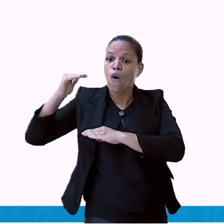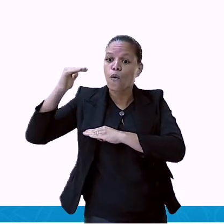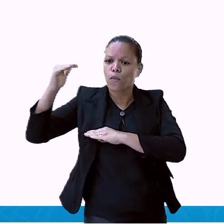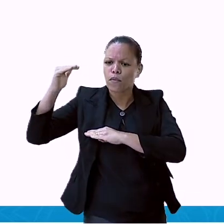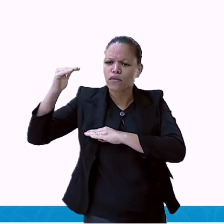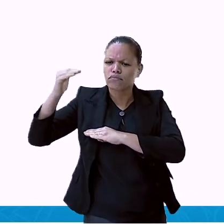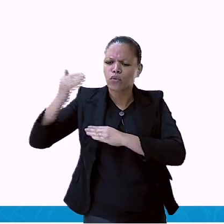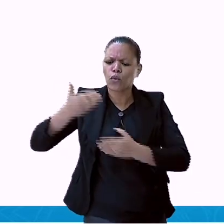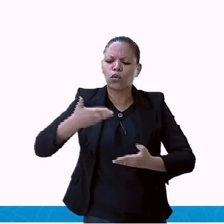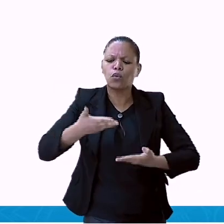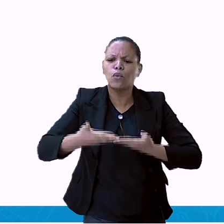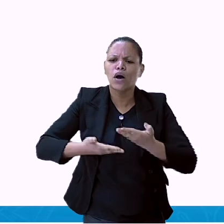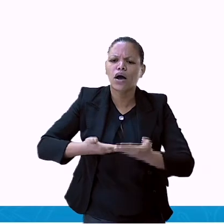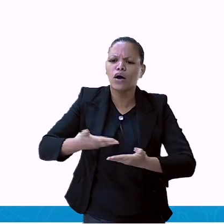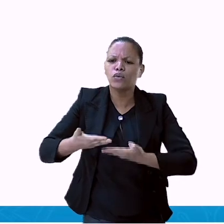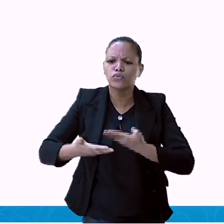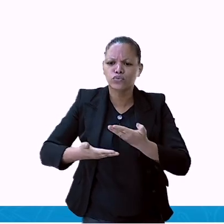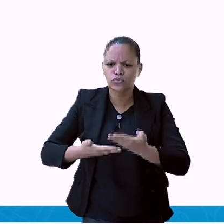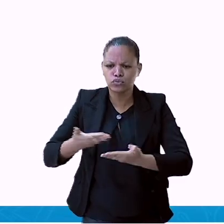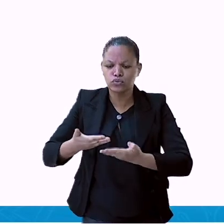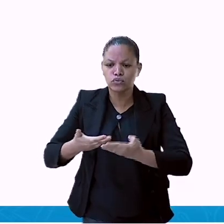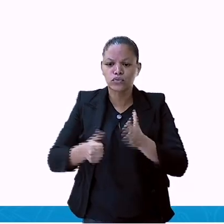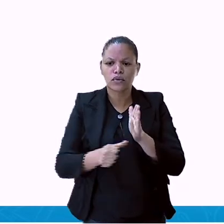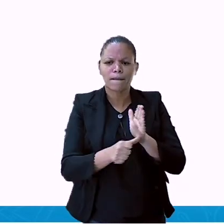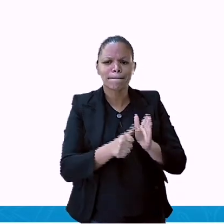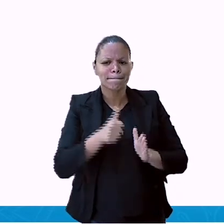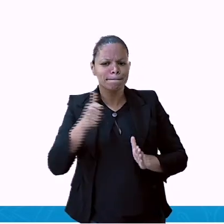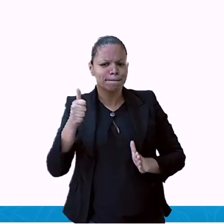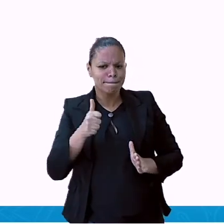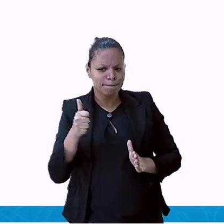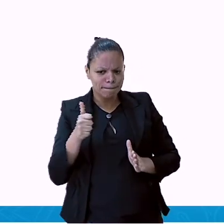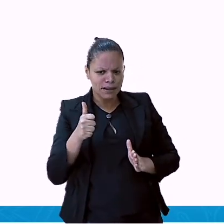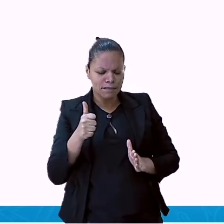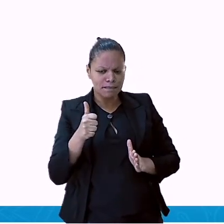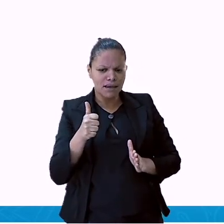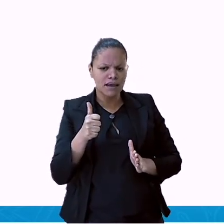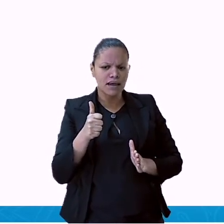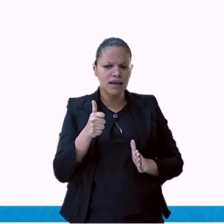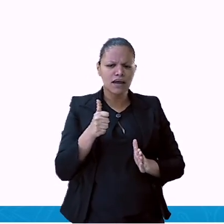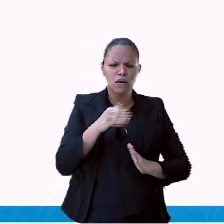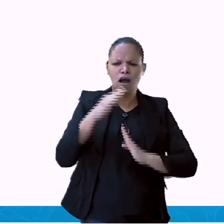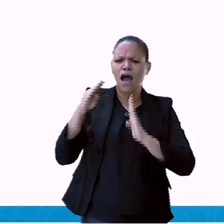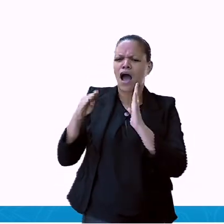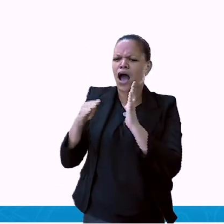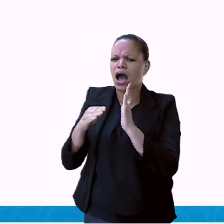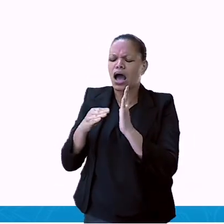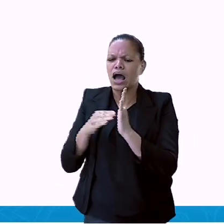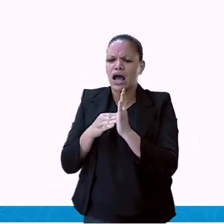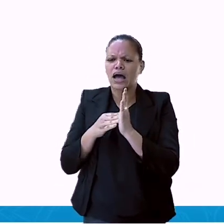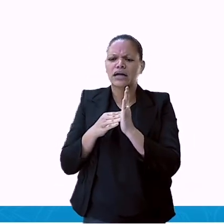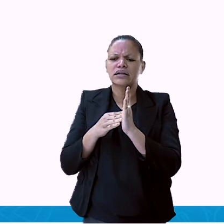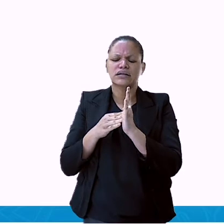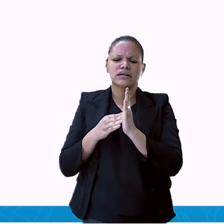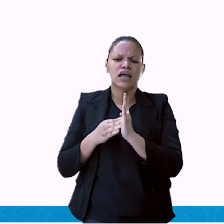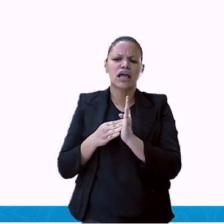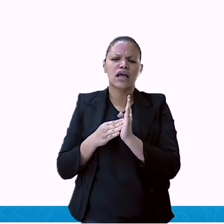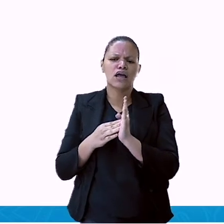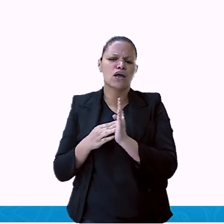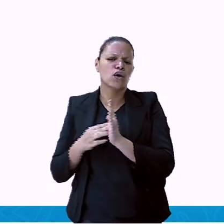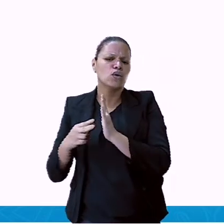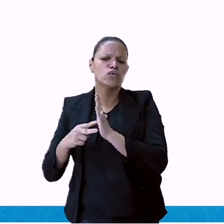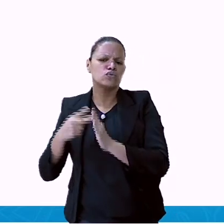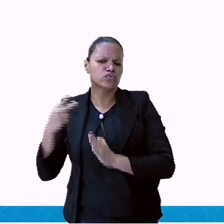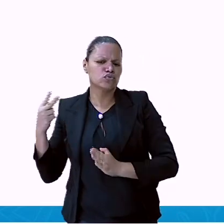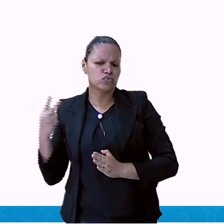segundo semestre? E qual teve a diminuição? Então, vamos analisar a primeira questão. Aí, tem duas questões.